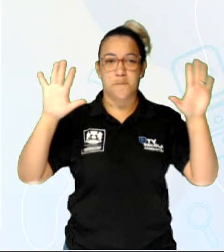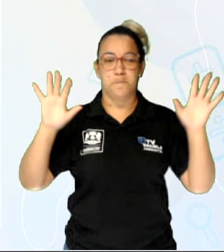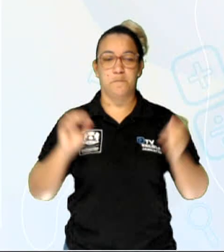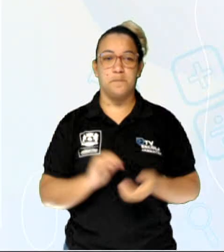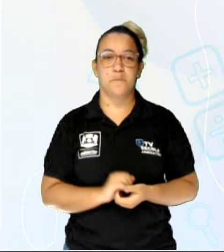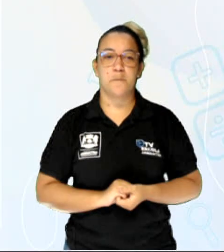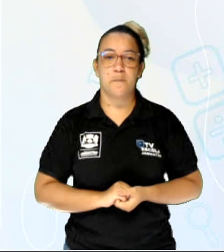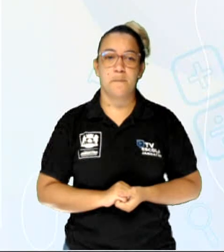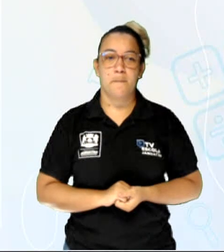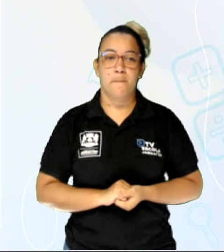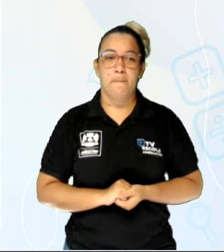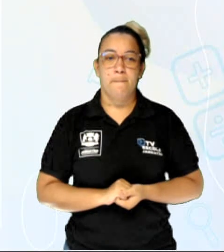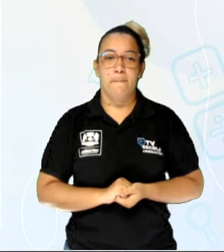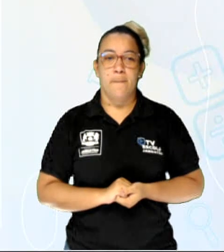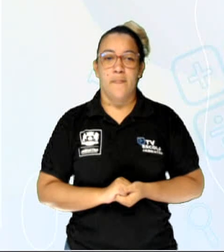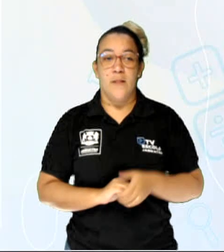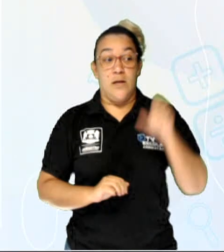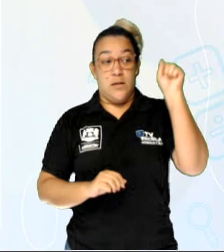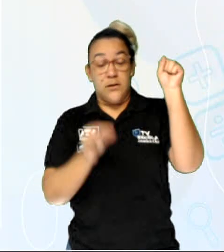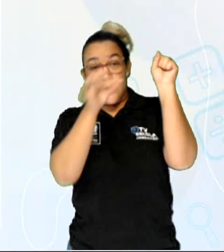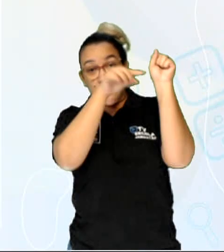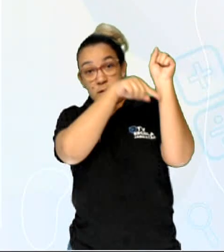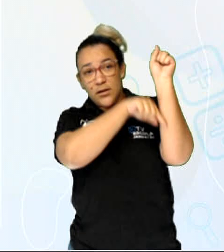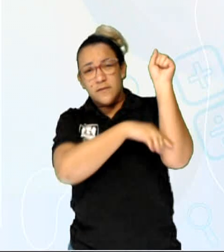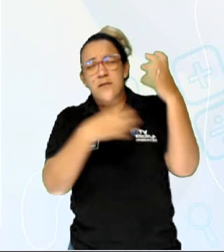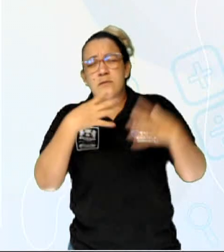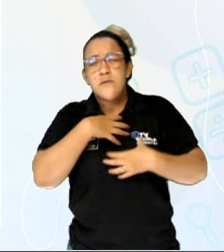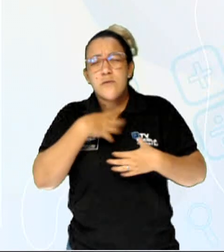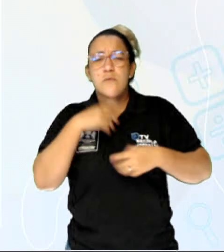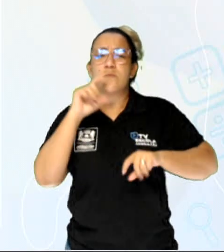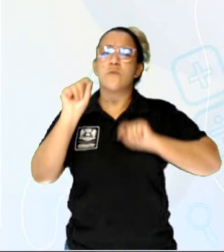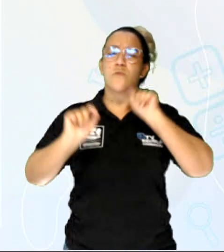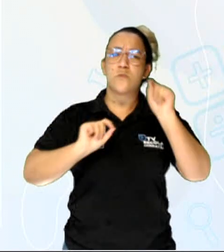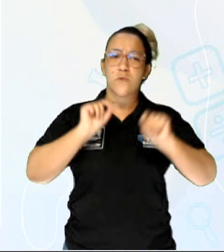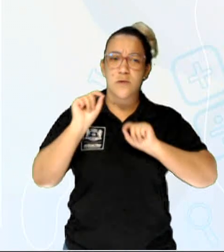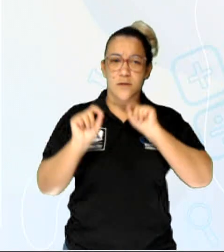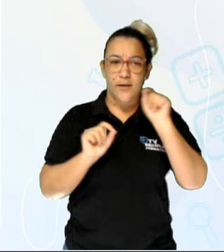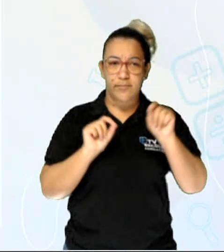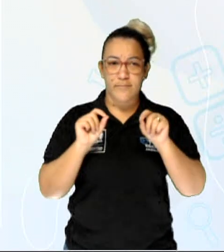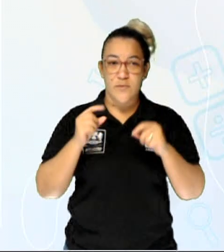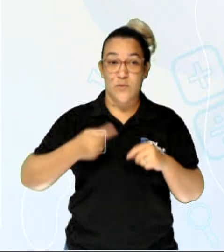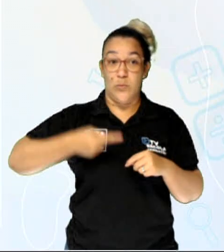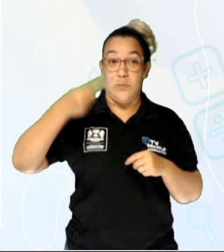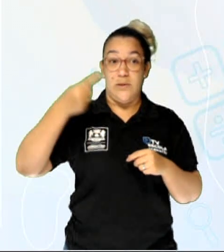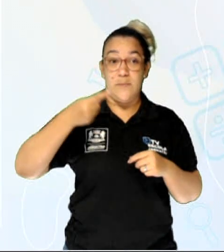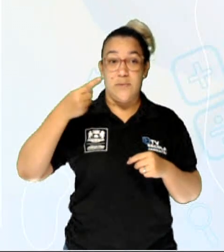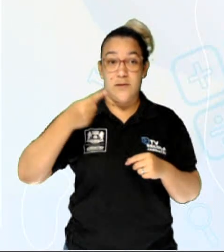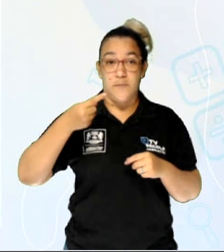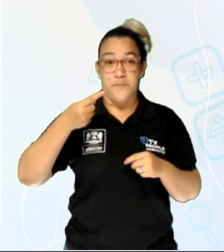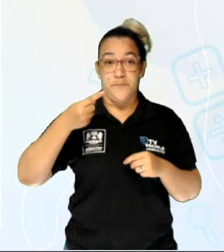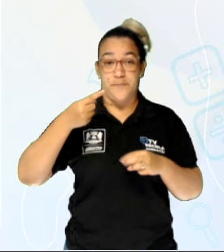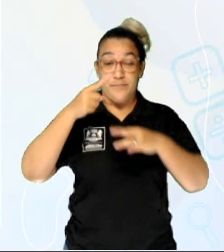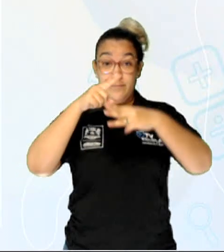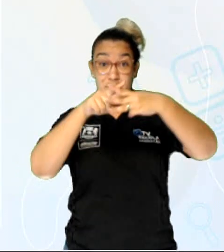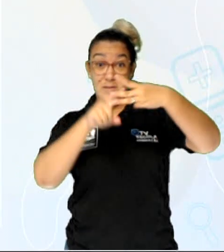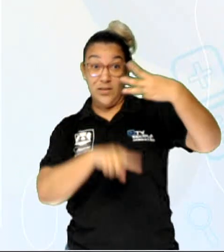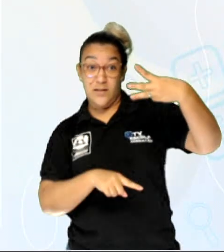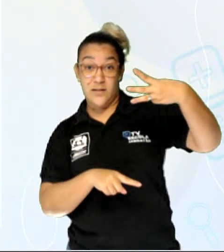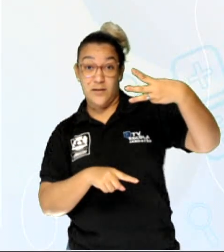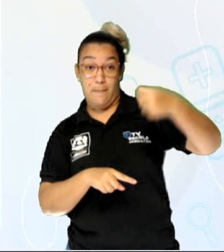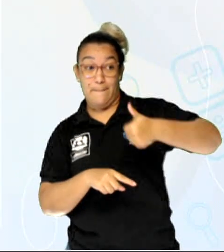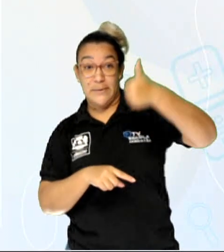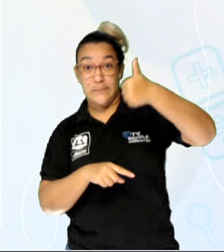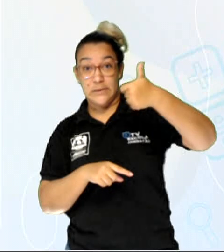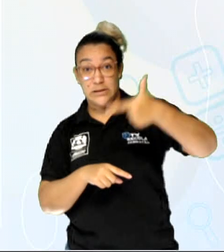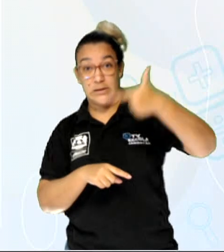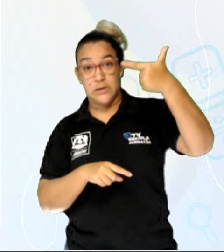sintomas da sífilis, tá? Então, o primeiro que a gente tem que entender é que ela está aí dividida em primária,